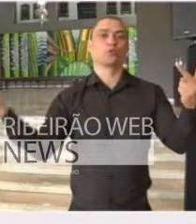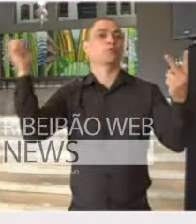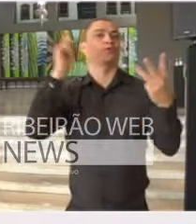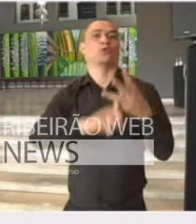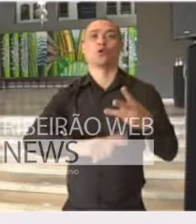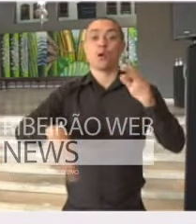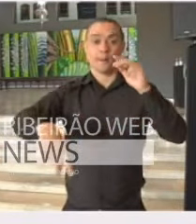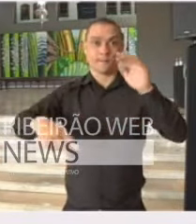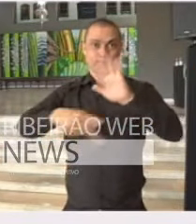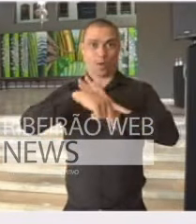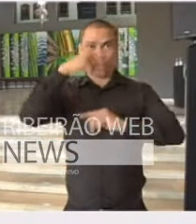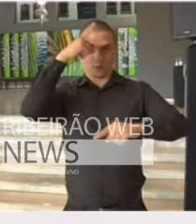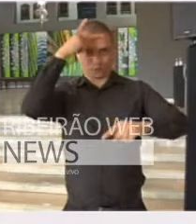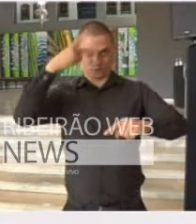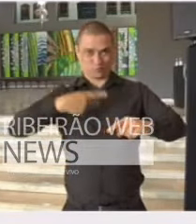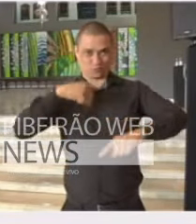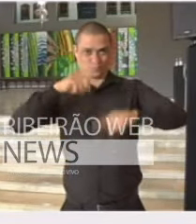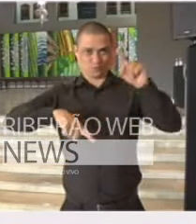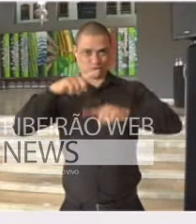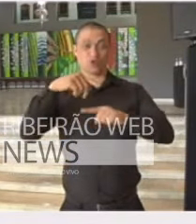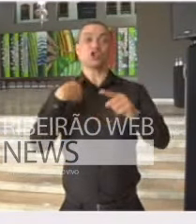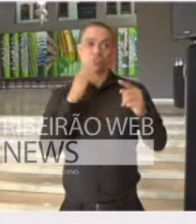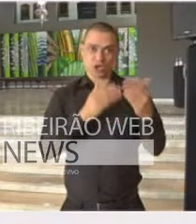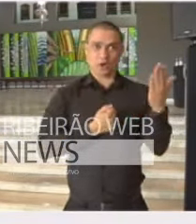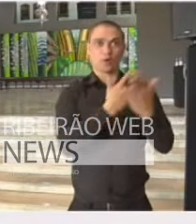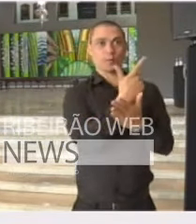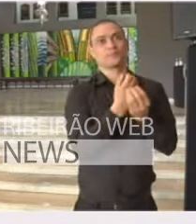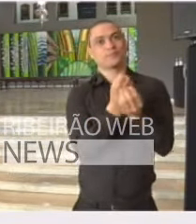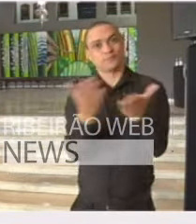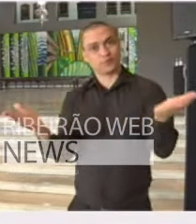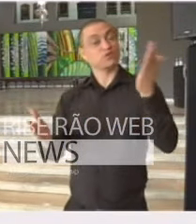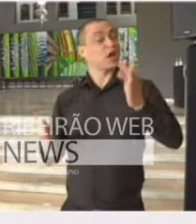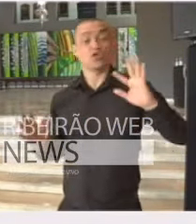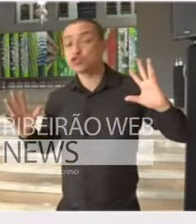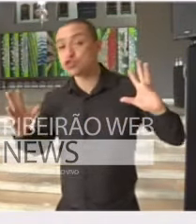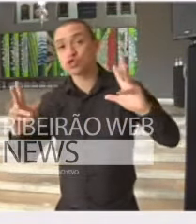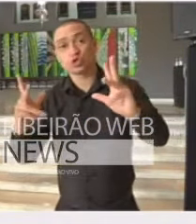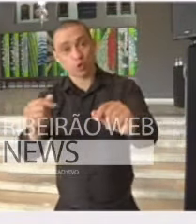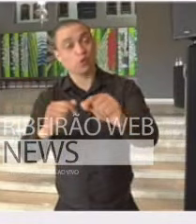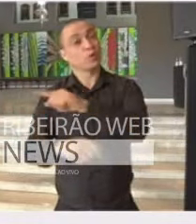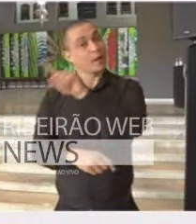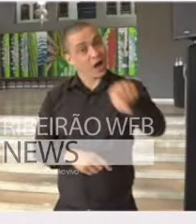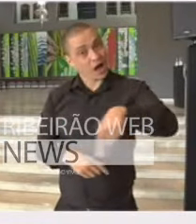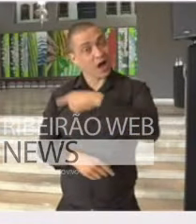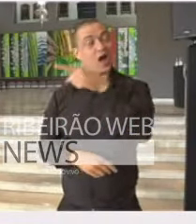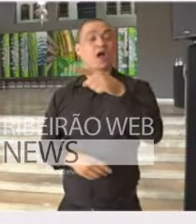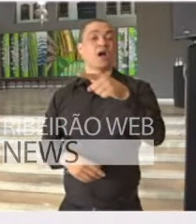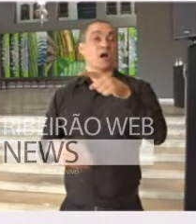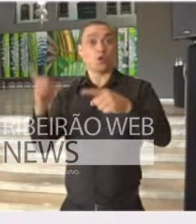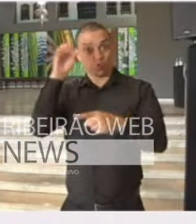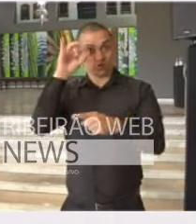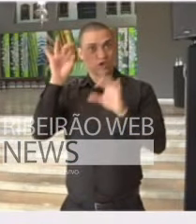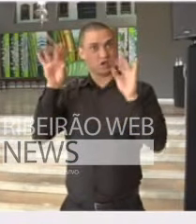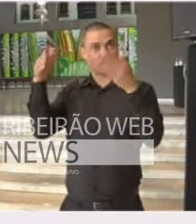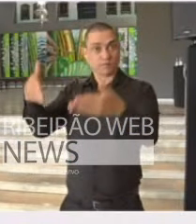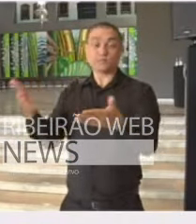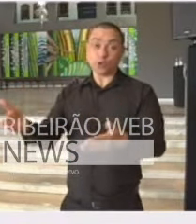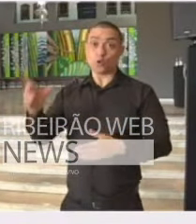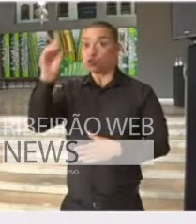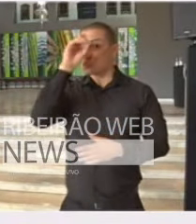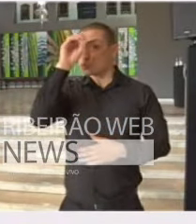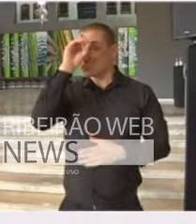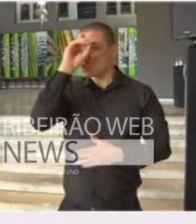os itens de proteção todos adquiridos por todos para esta data, então, a data